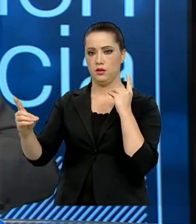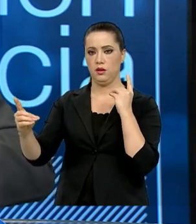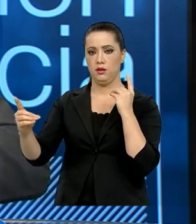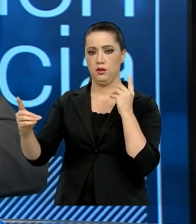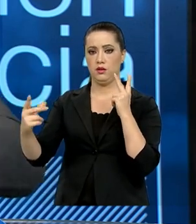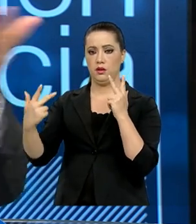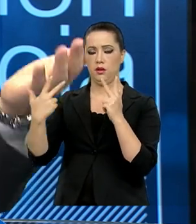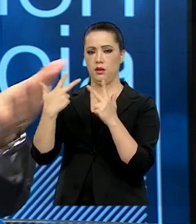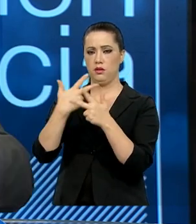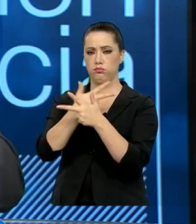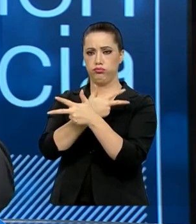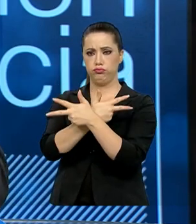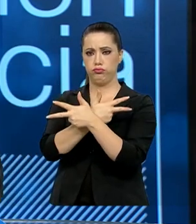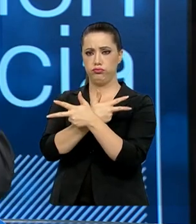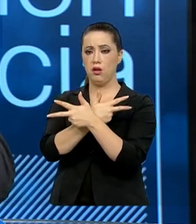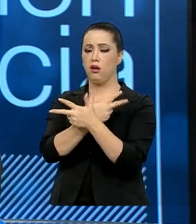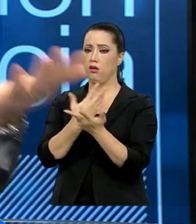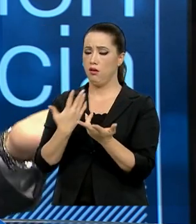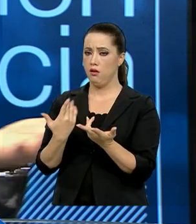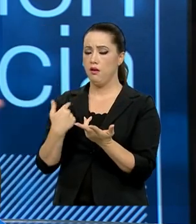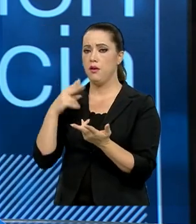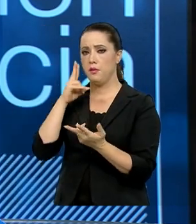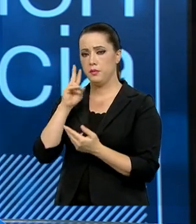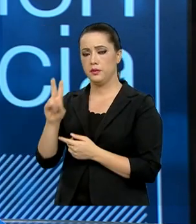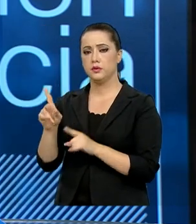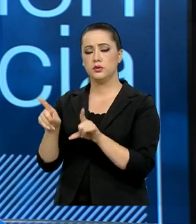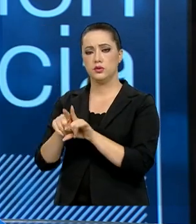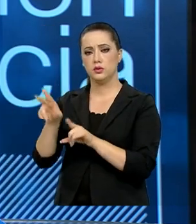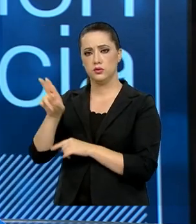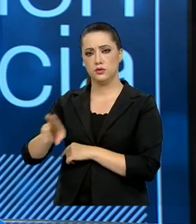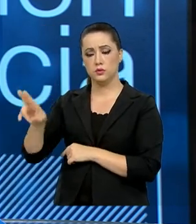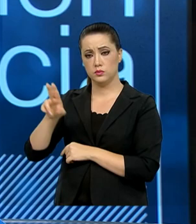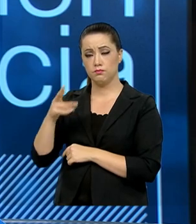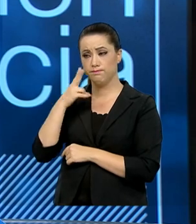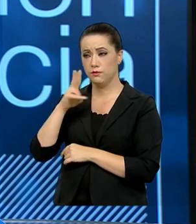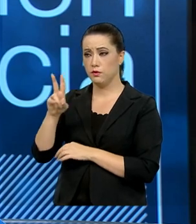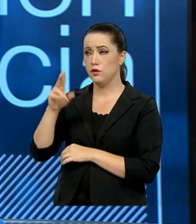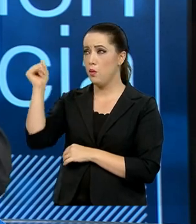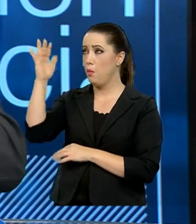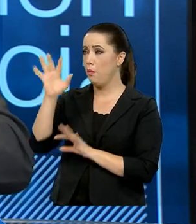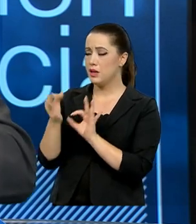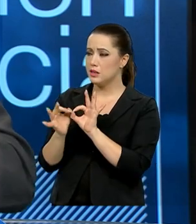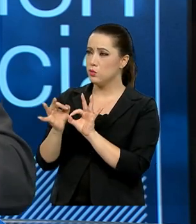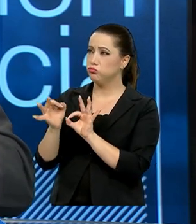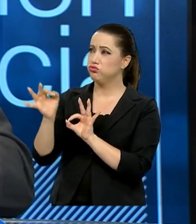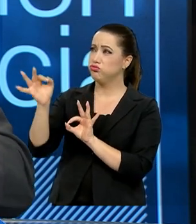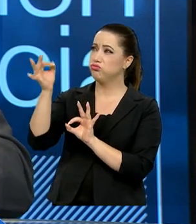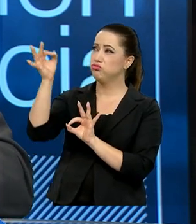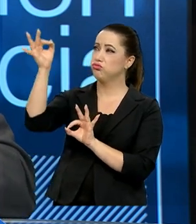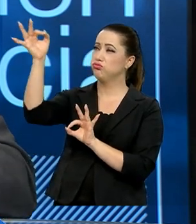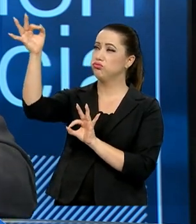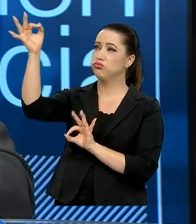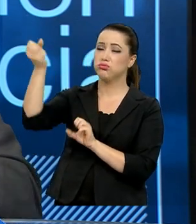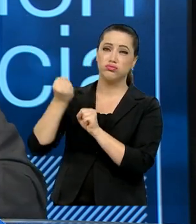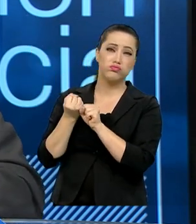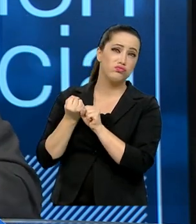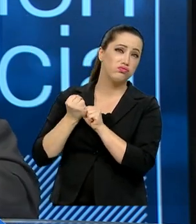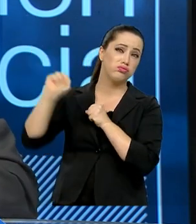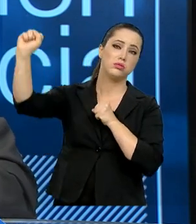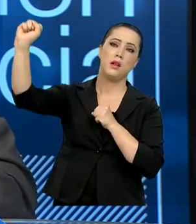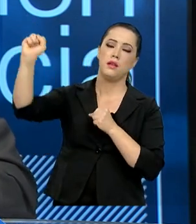nosso país, em termos de dimensão, na dimensão continental que o Brasil tem, Eu acho que investimento em pesquisa e